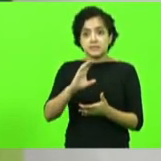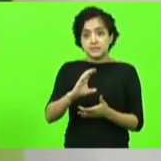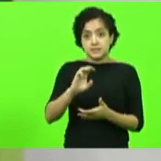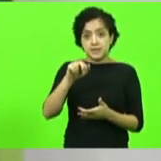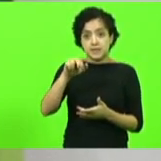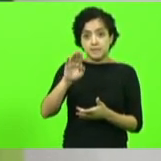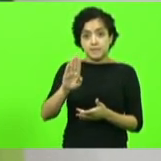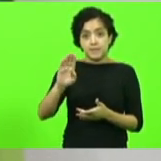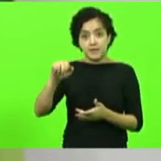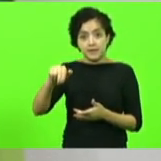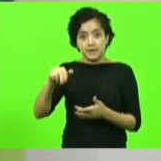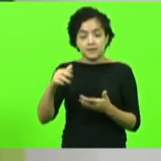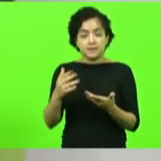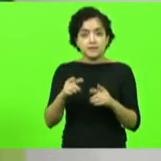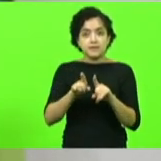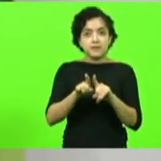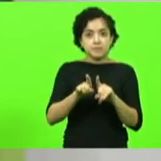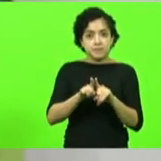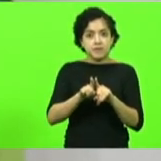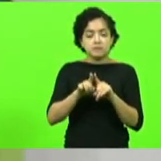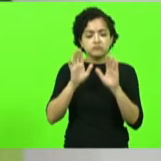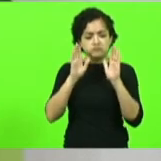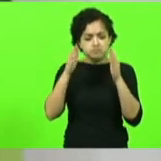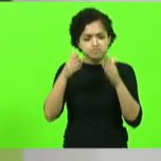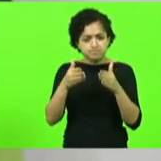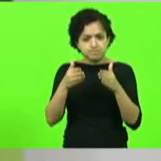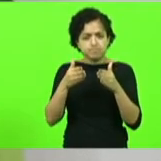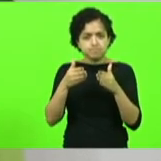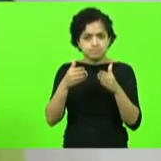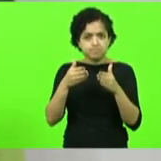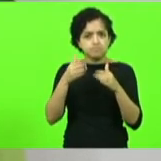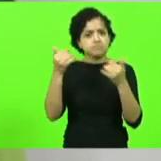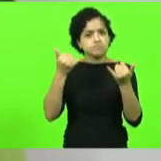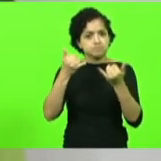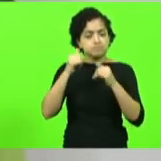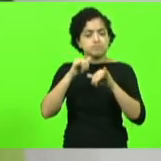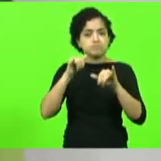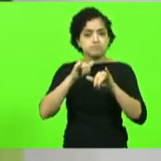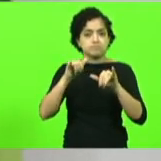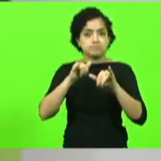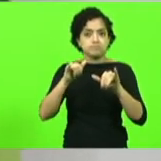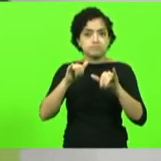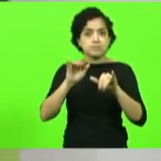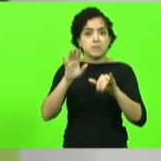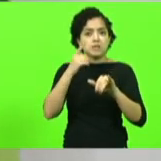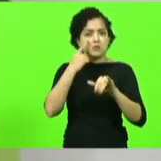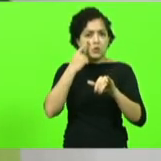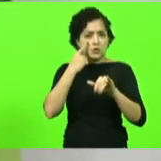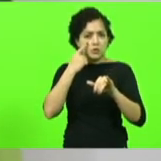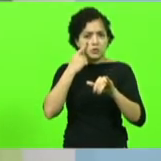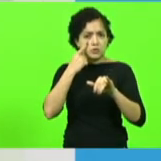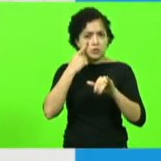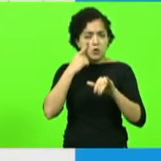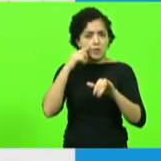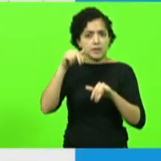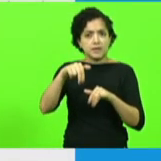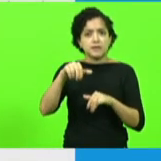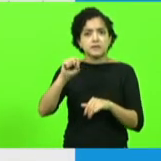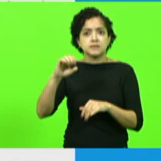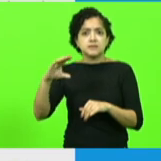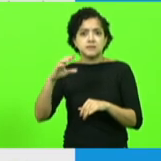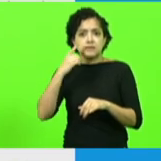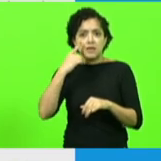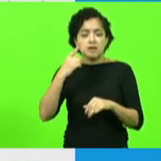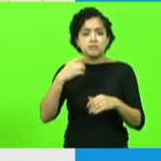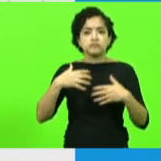a página do Anderson Silva um cara muito centrado muito capacitado muito informado também mas olha o que o NSC publicou casos respiradores os